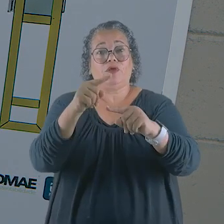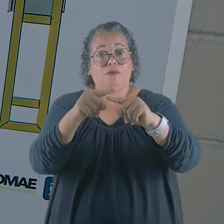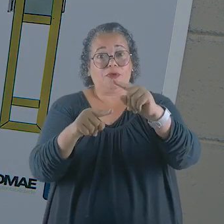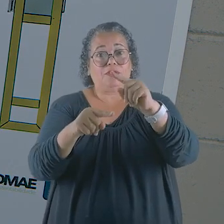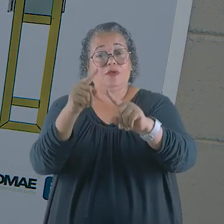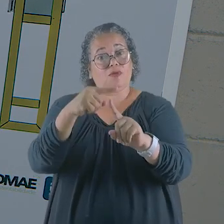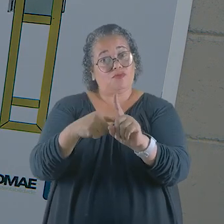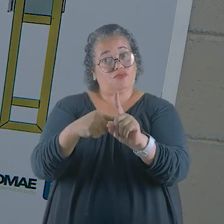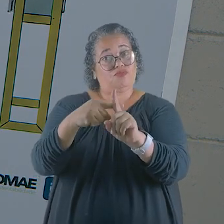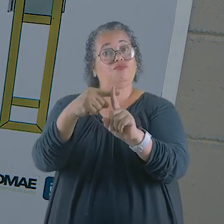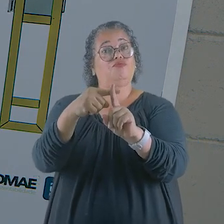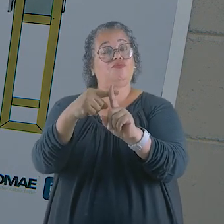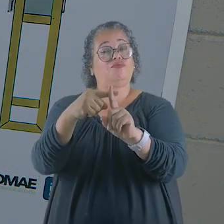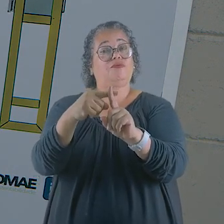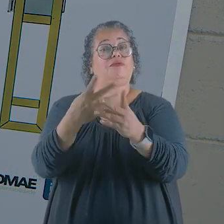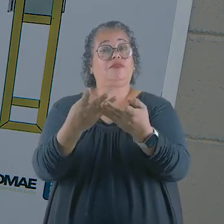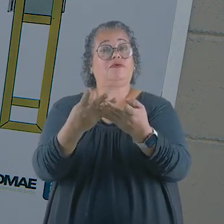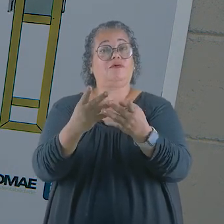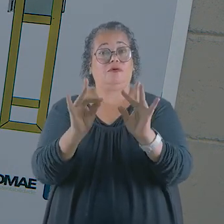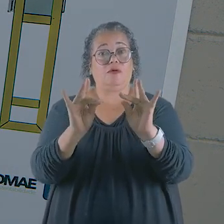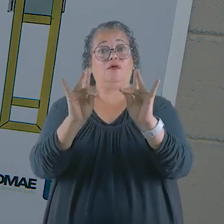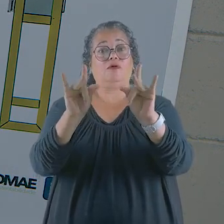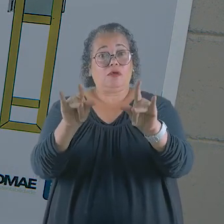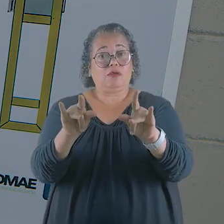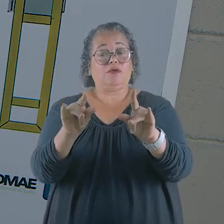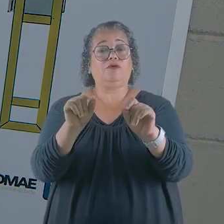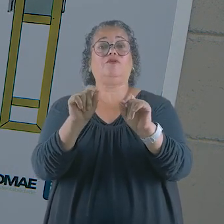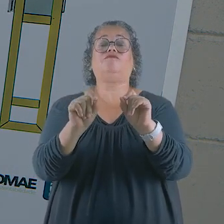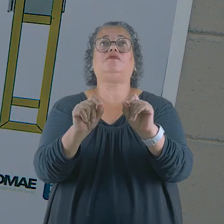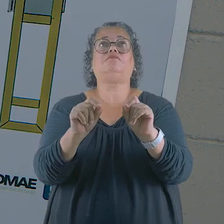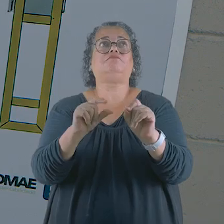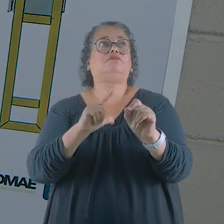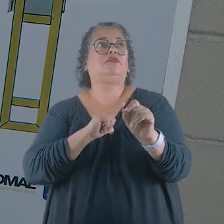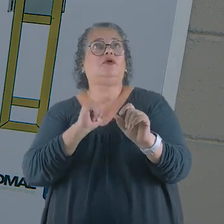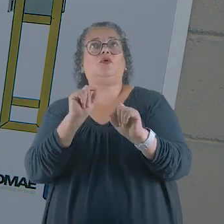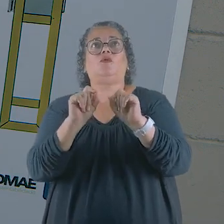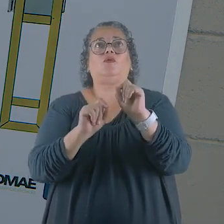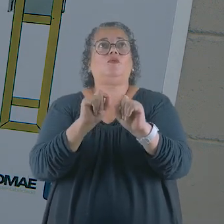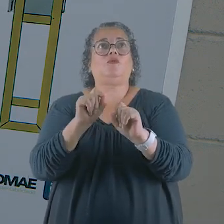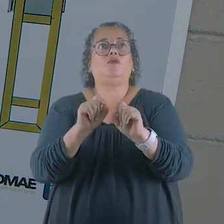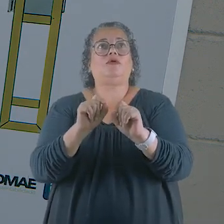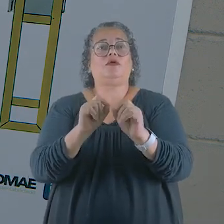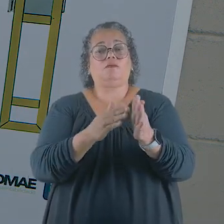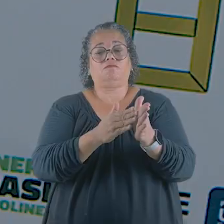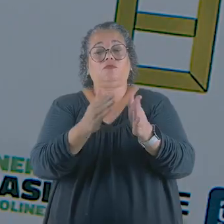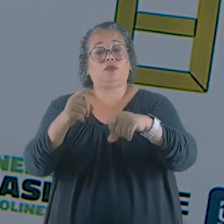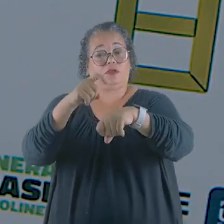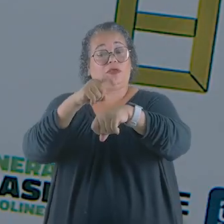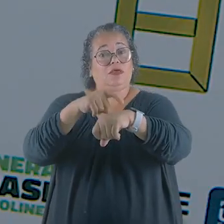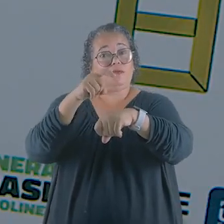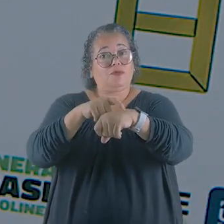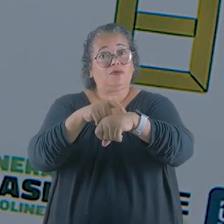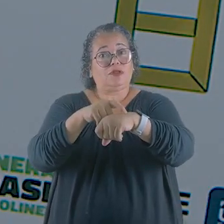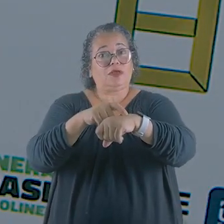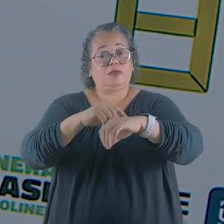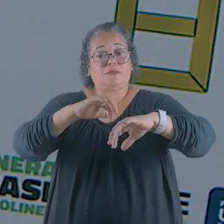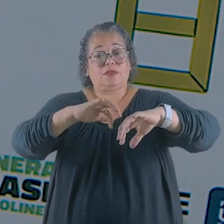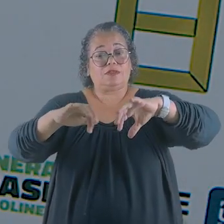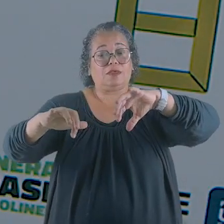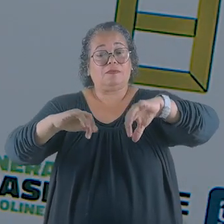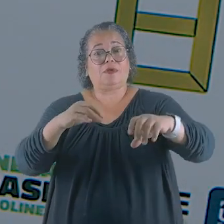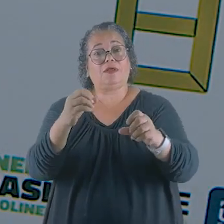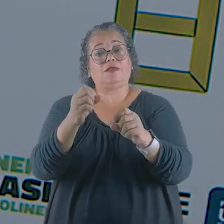Uma vez feito isso, feita essa decomposição térmica do material, nós temos, aqui na etapa 3, a extração